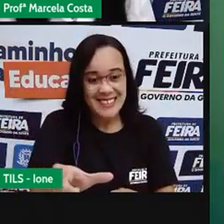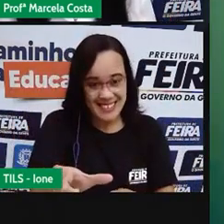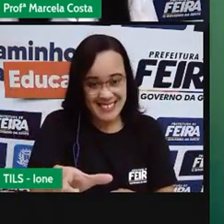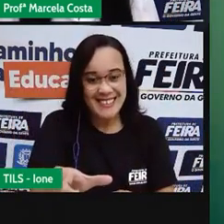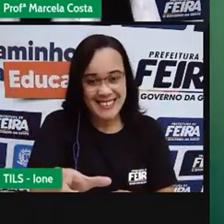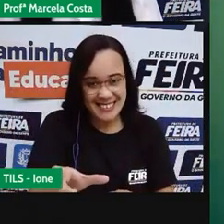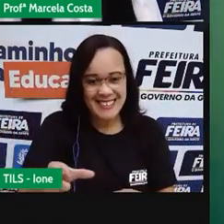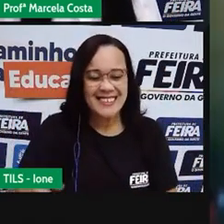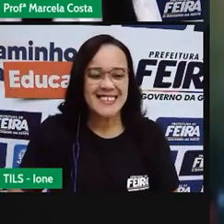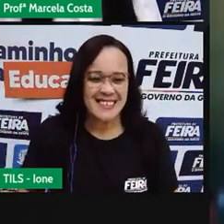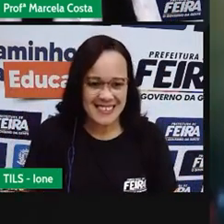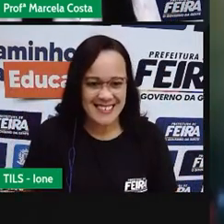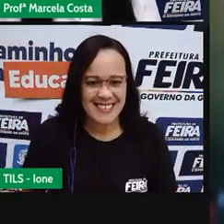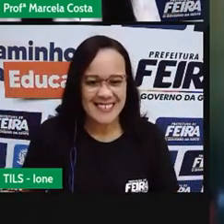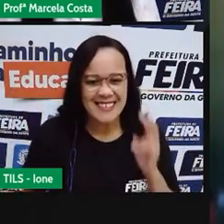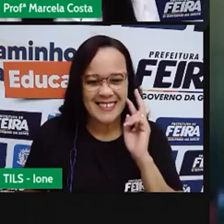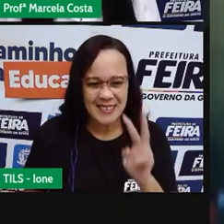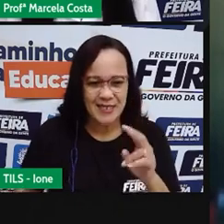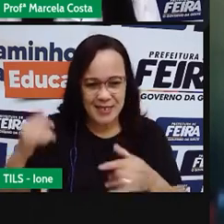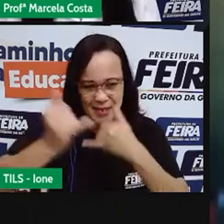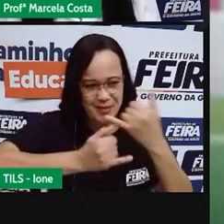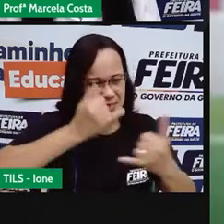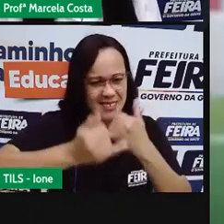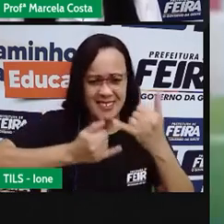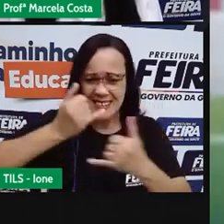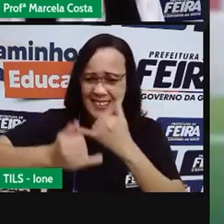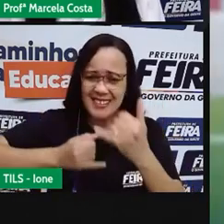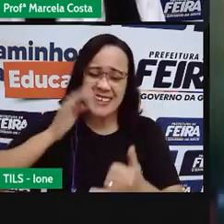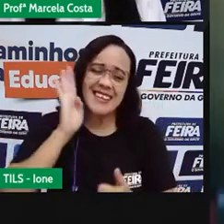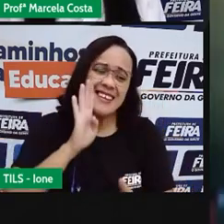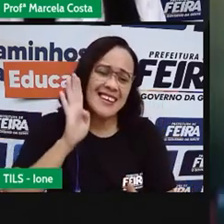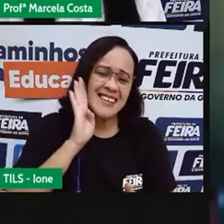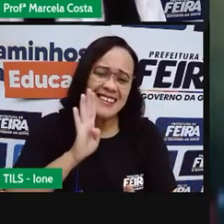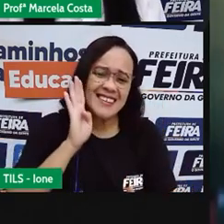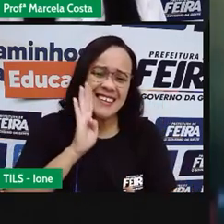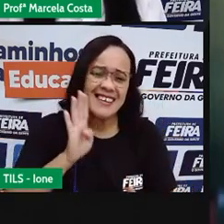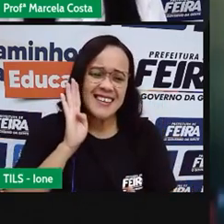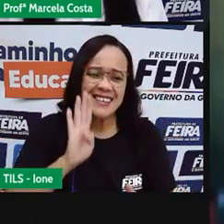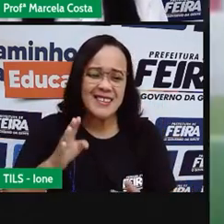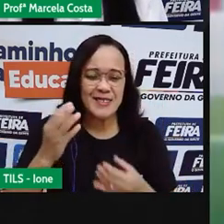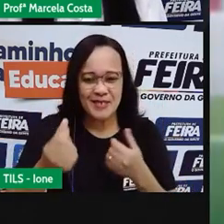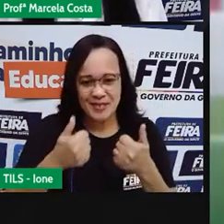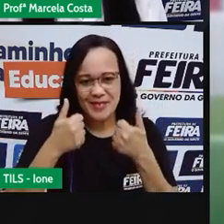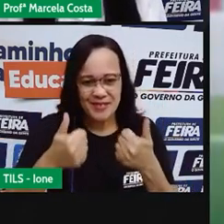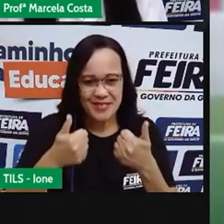Olha como é divertido O Felipe chegou O que ele está fazendo Gente